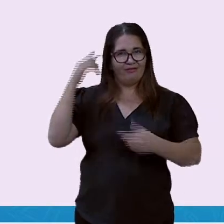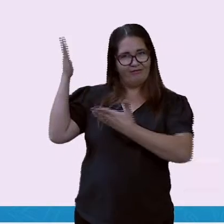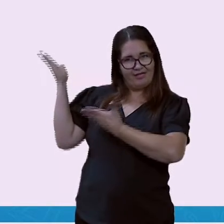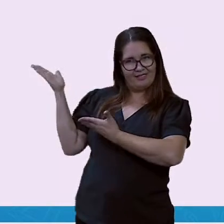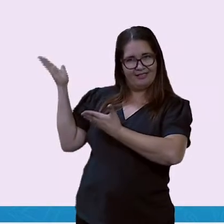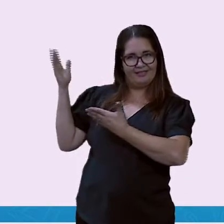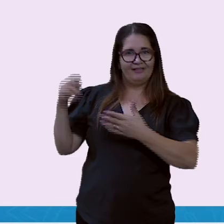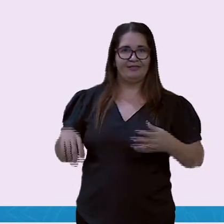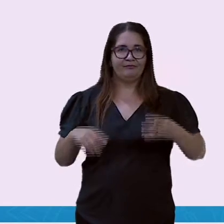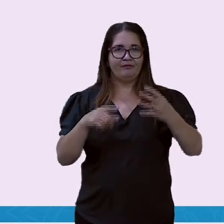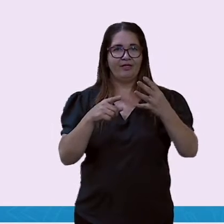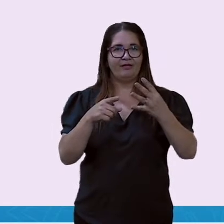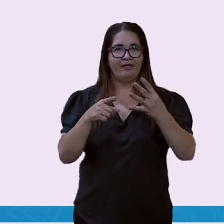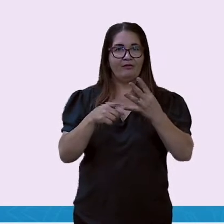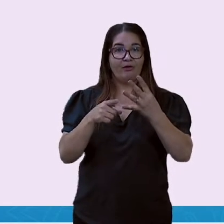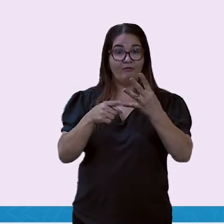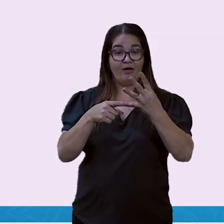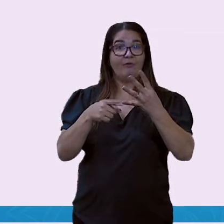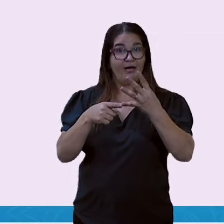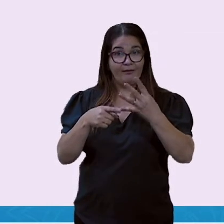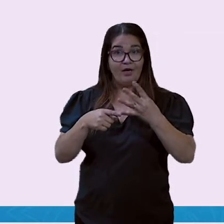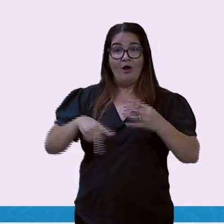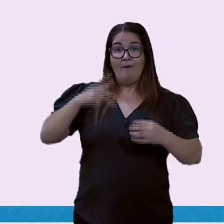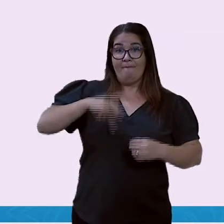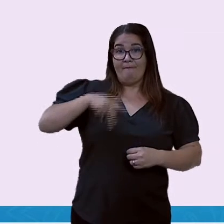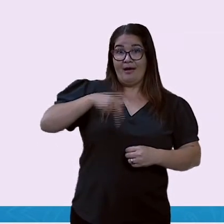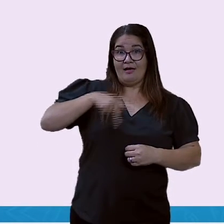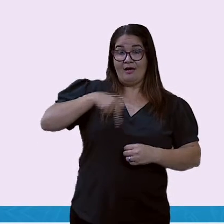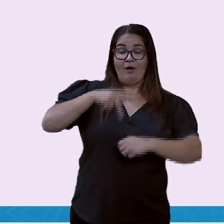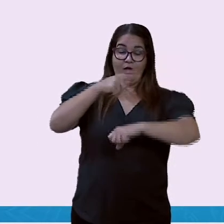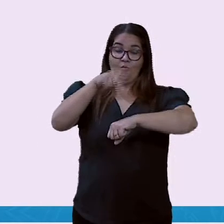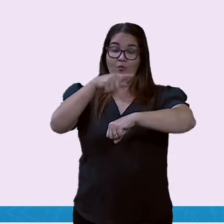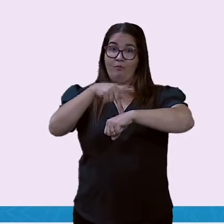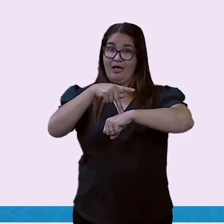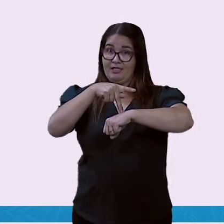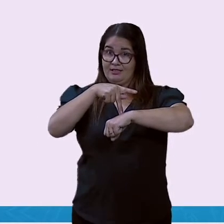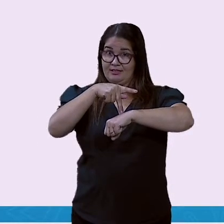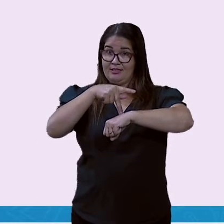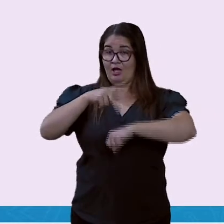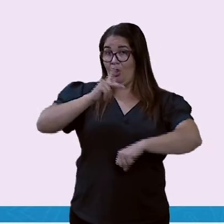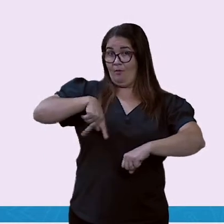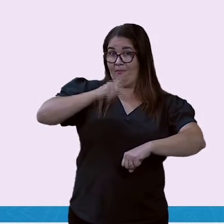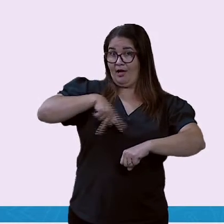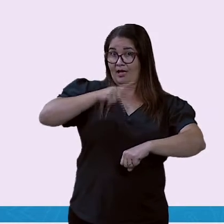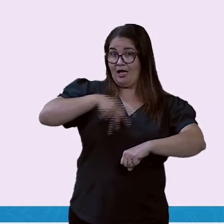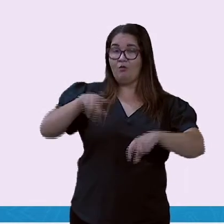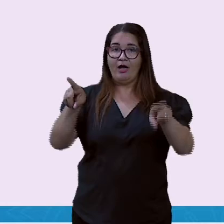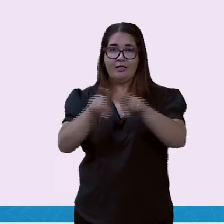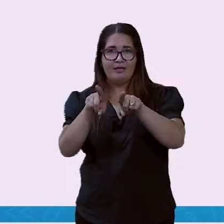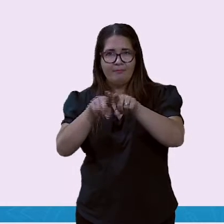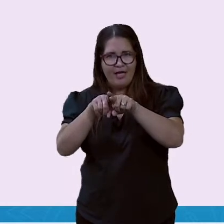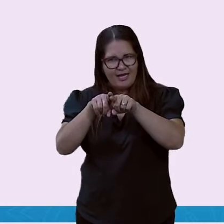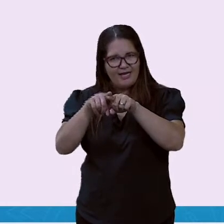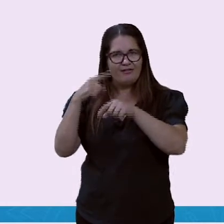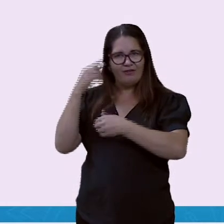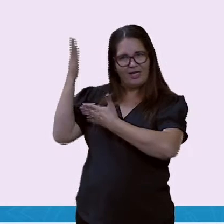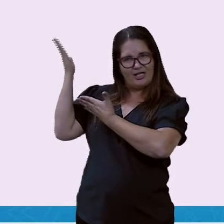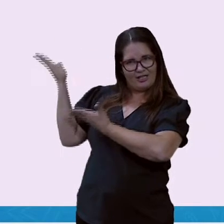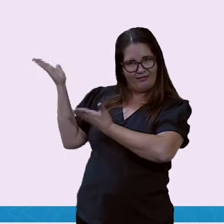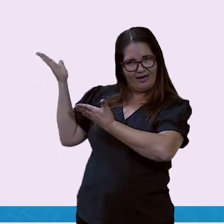É uma camisa ali branca com vermelha. Tem também o Uruguai aí com a La